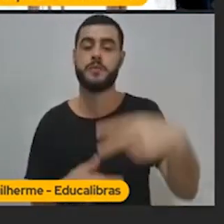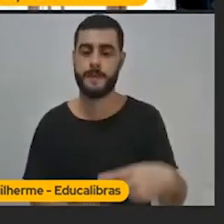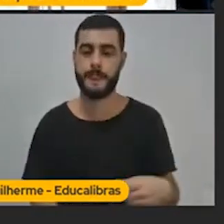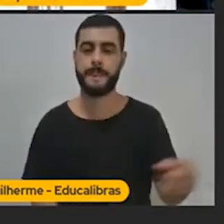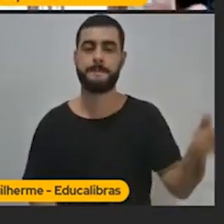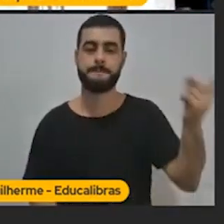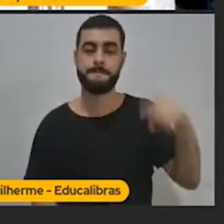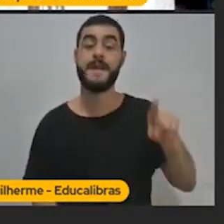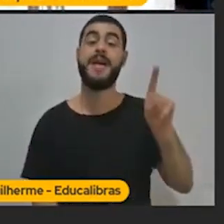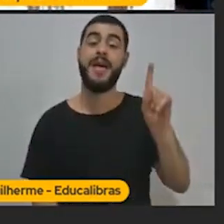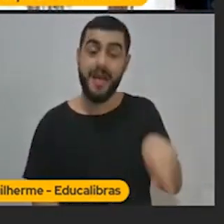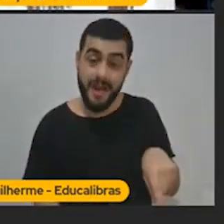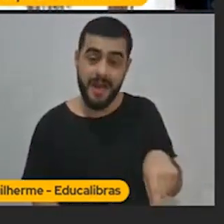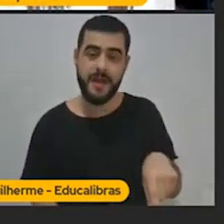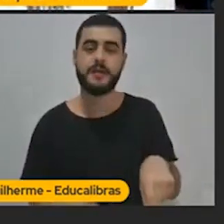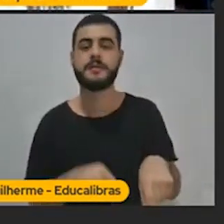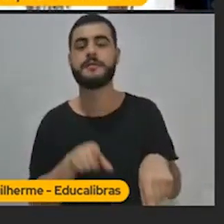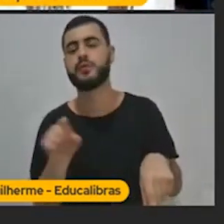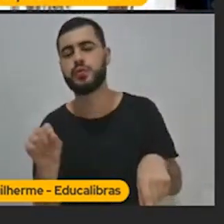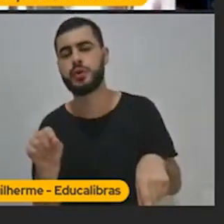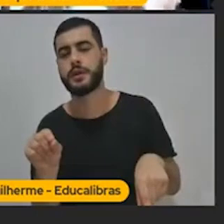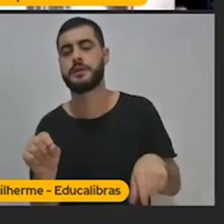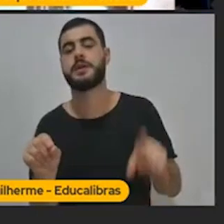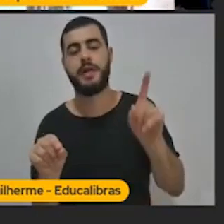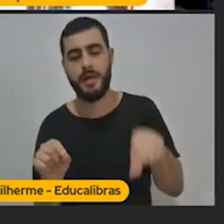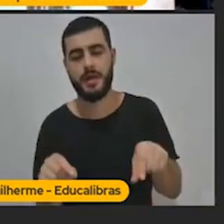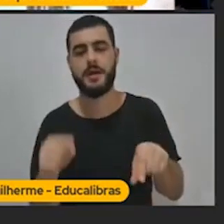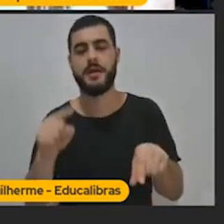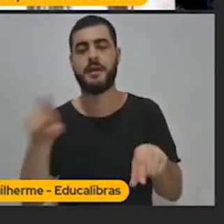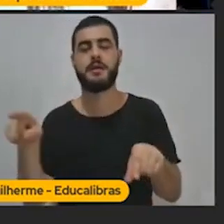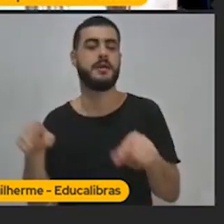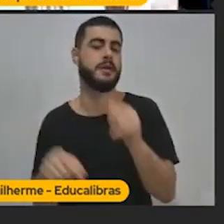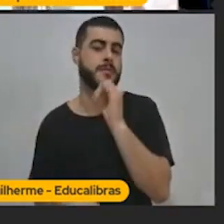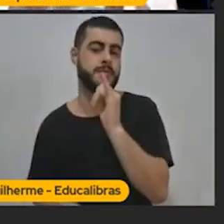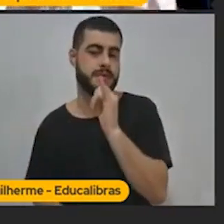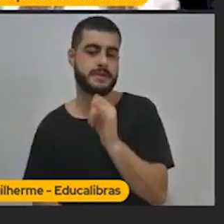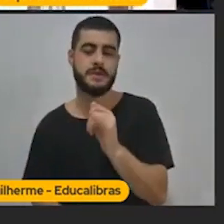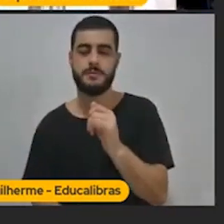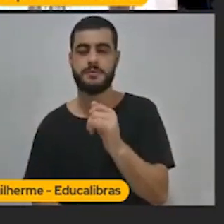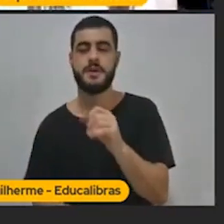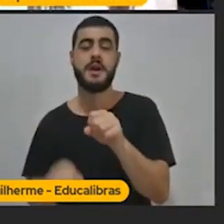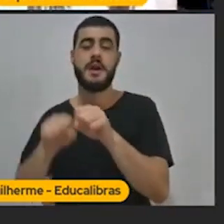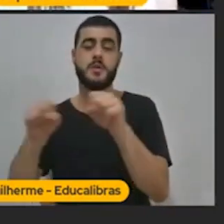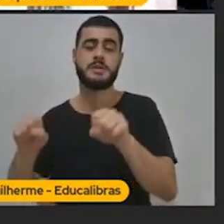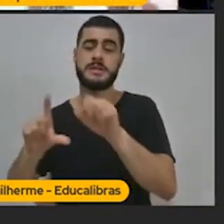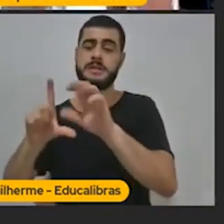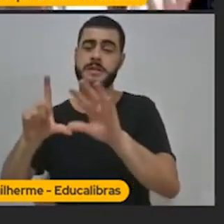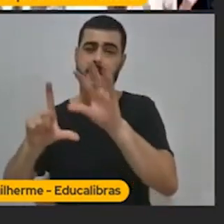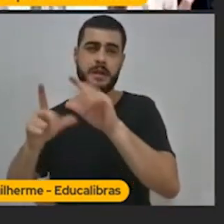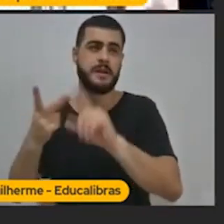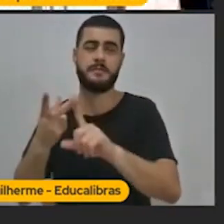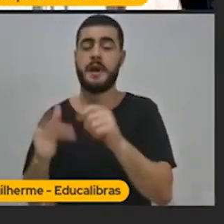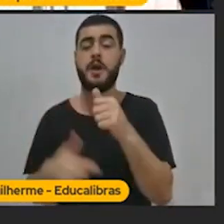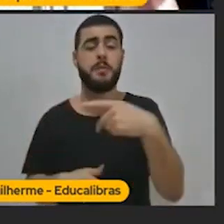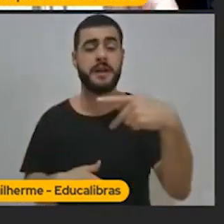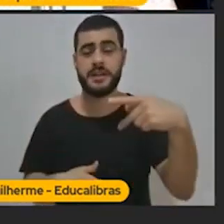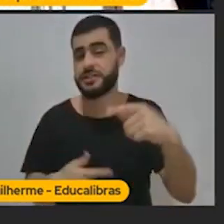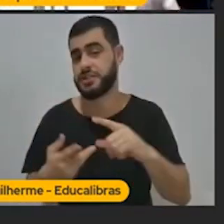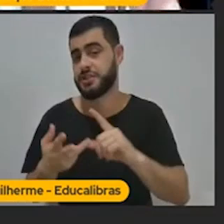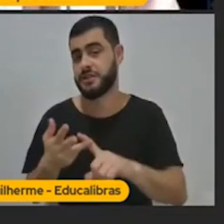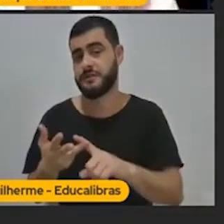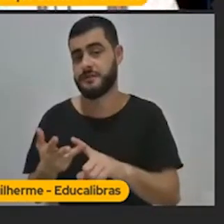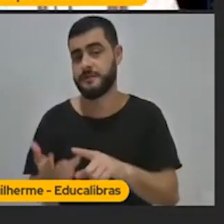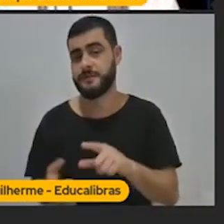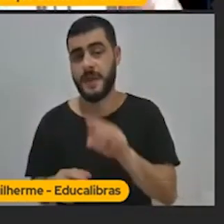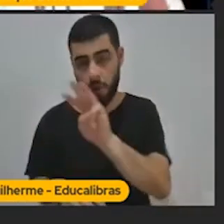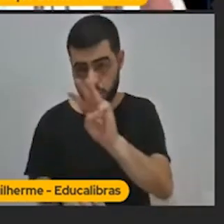categoria do produto. É o quê? Uma plataforma, é um aplicativo, é uma loja online, é o quê? Que,